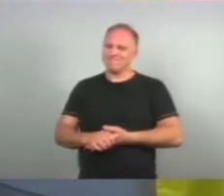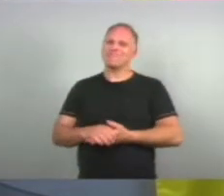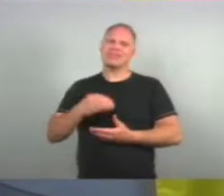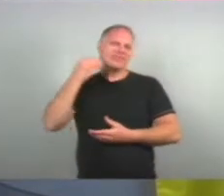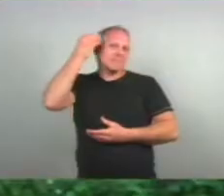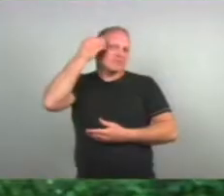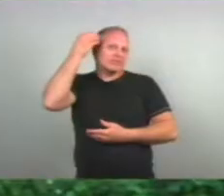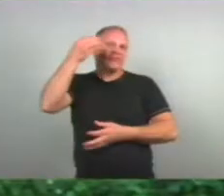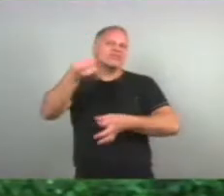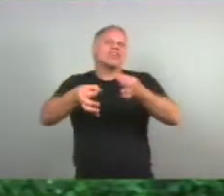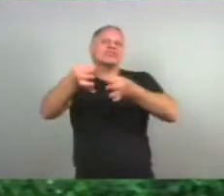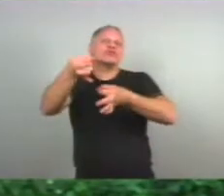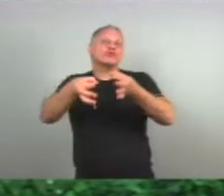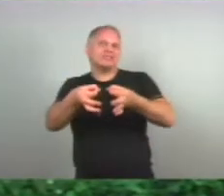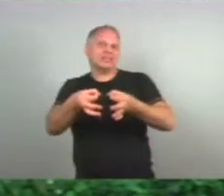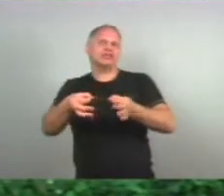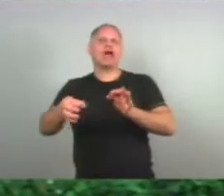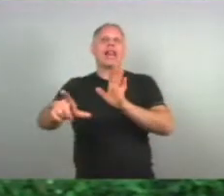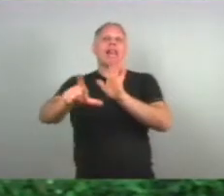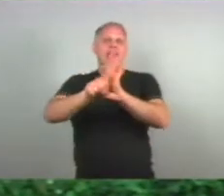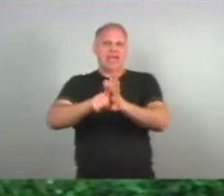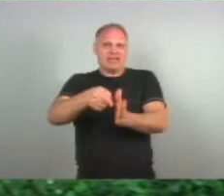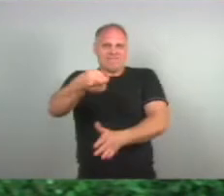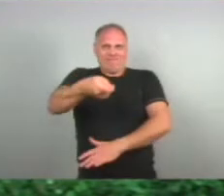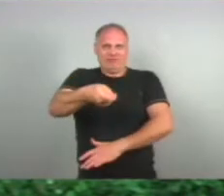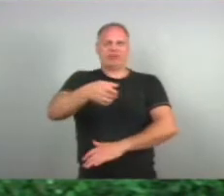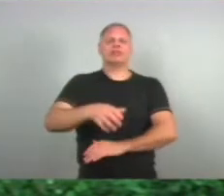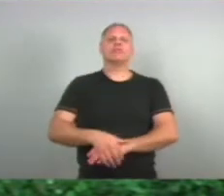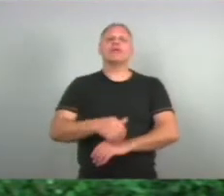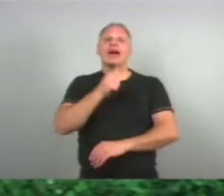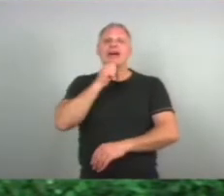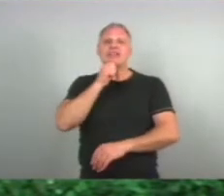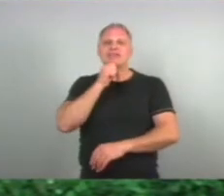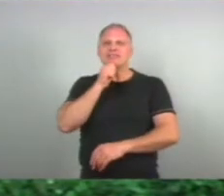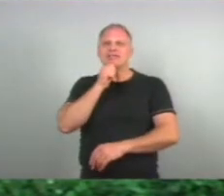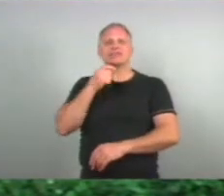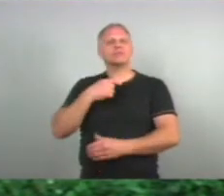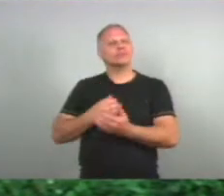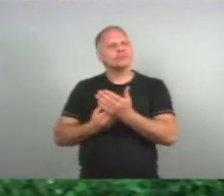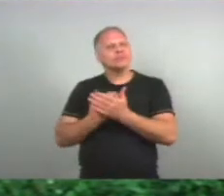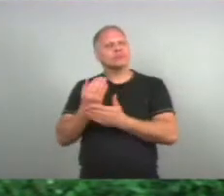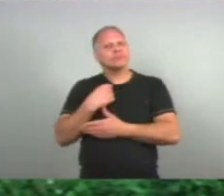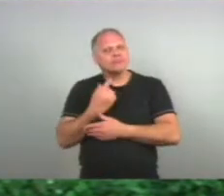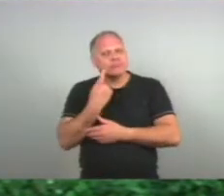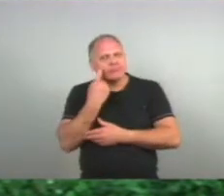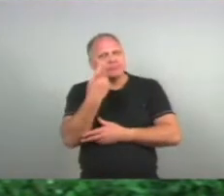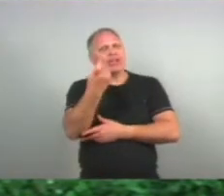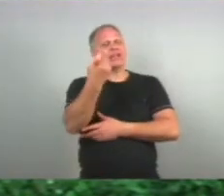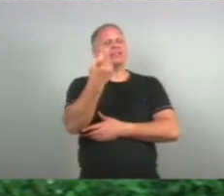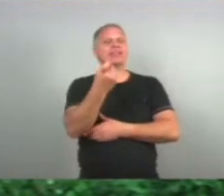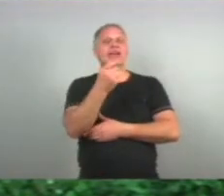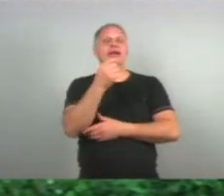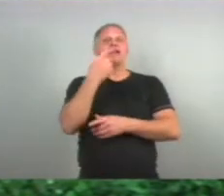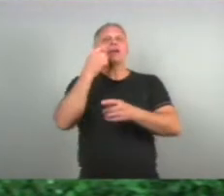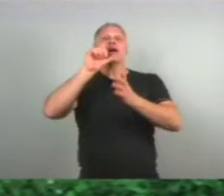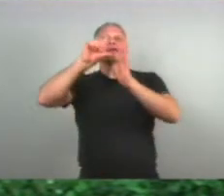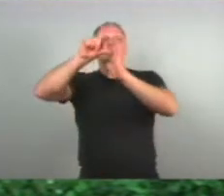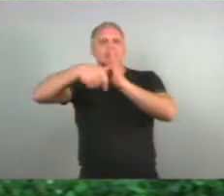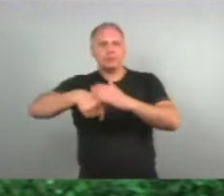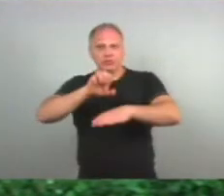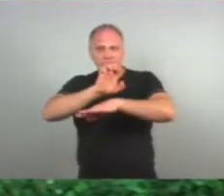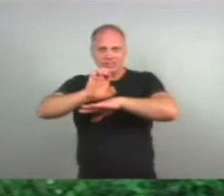psicologia Foi então que me surgiu esse interesse Tanto que daí no meu estágio